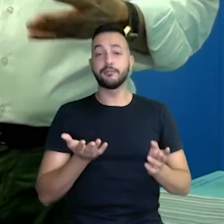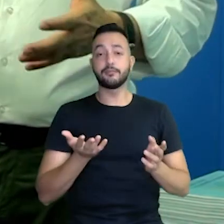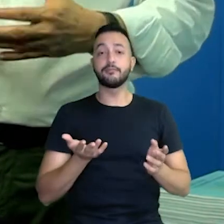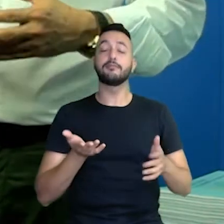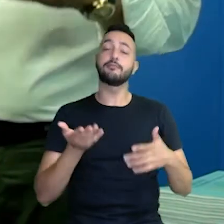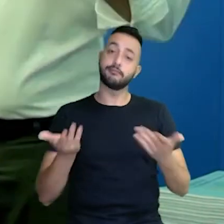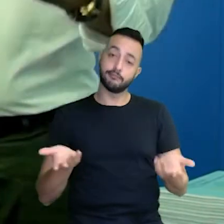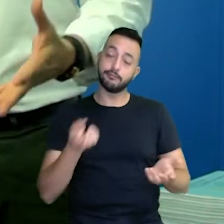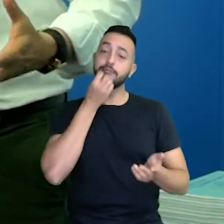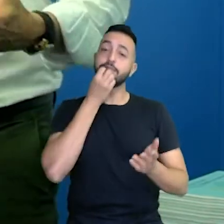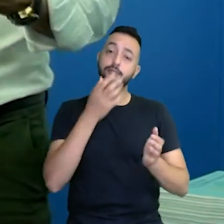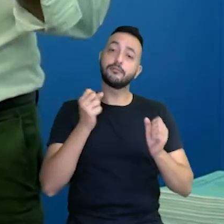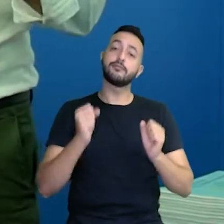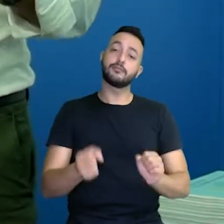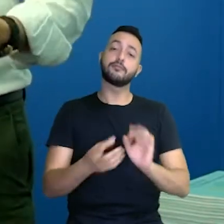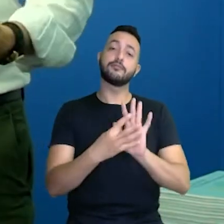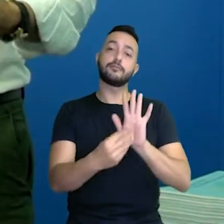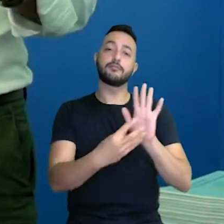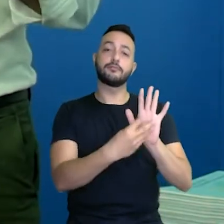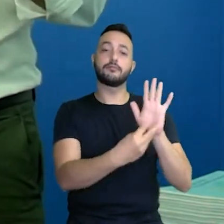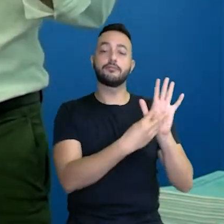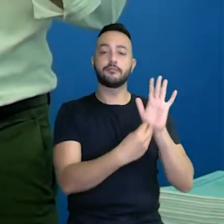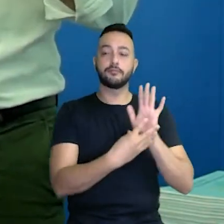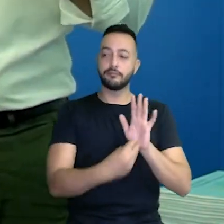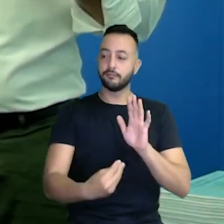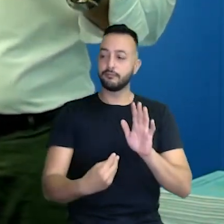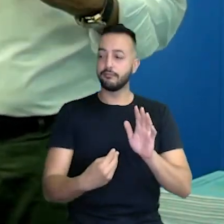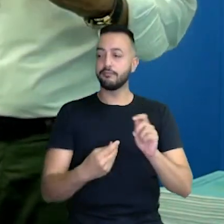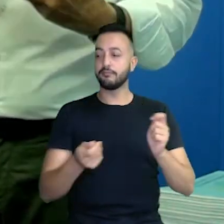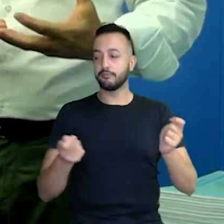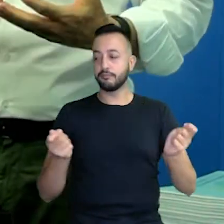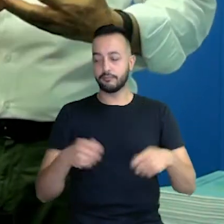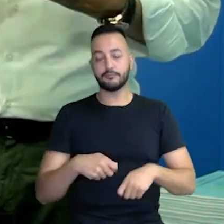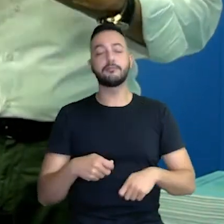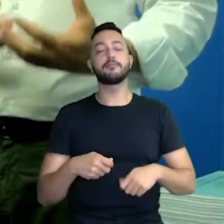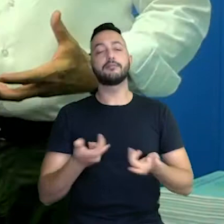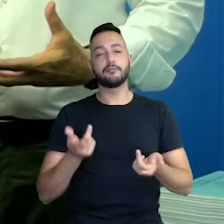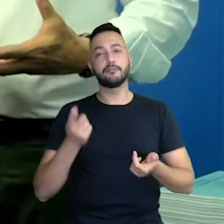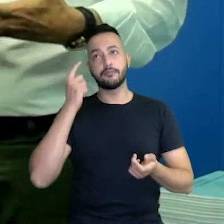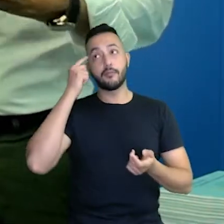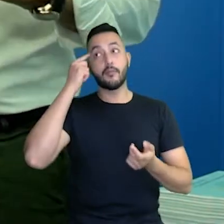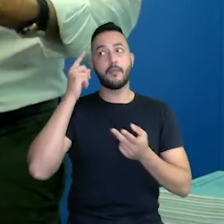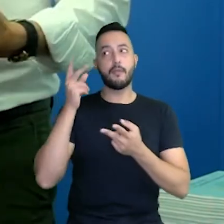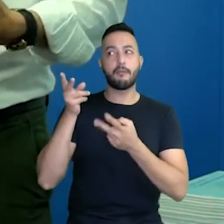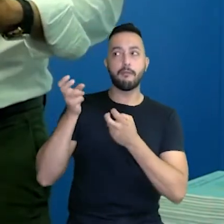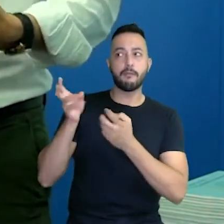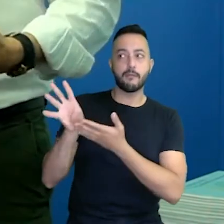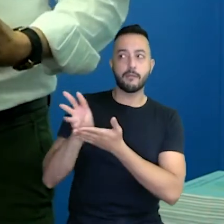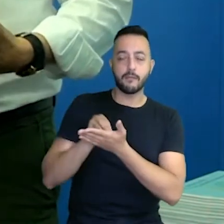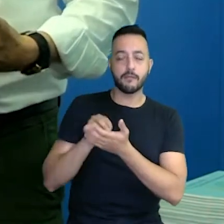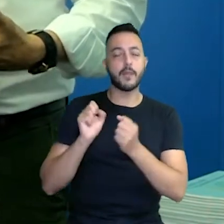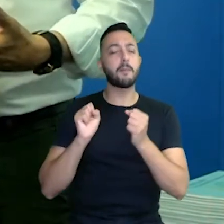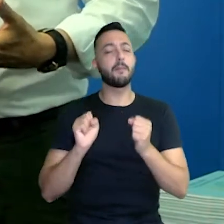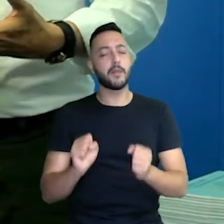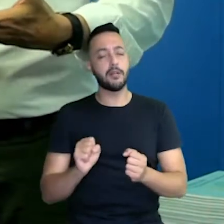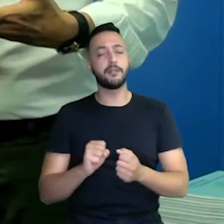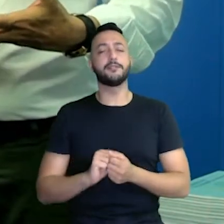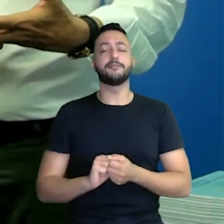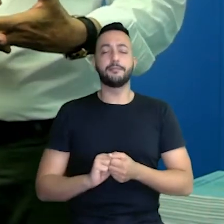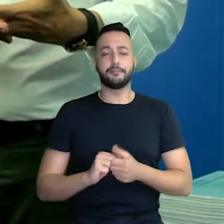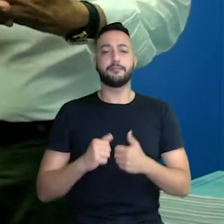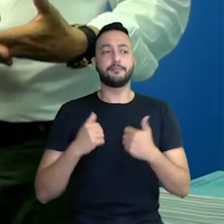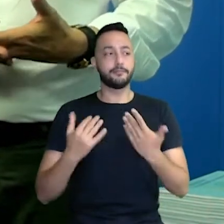ser copiado mesmo, é para ser servido de inspiração, e é o que está acontecendo.